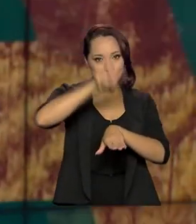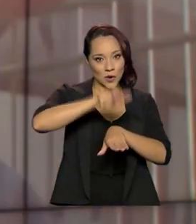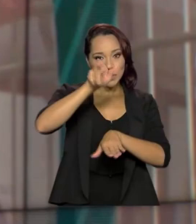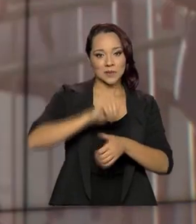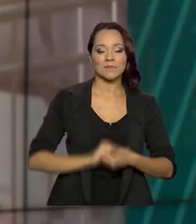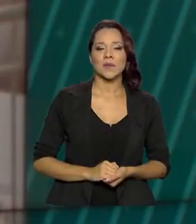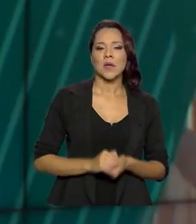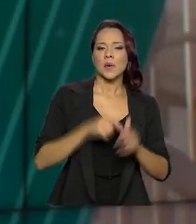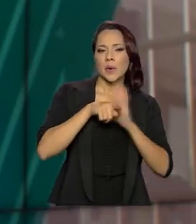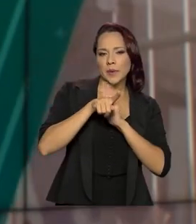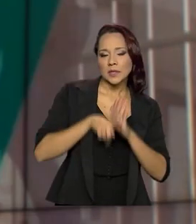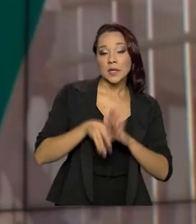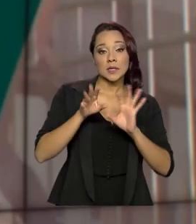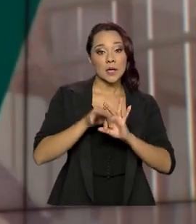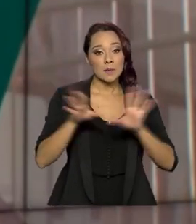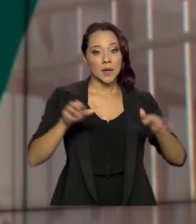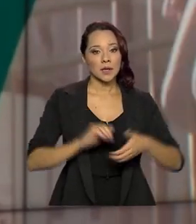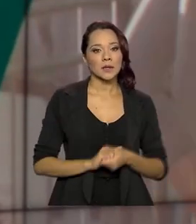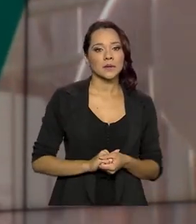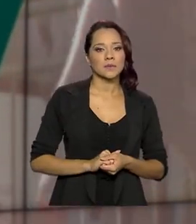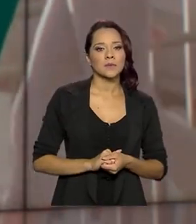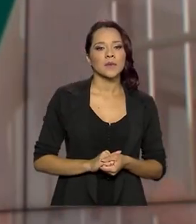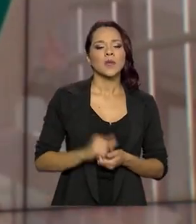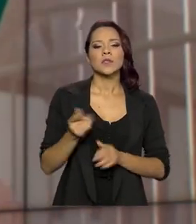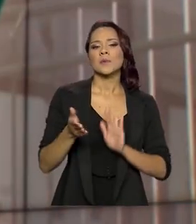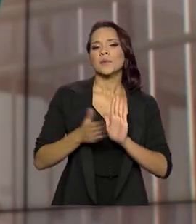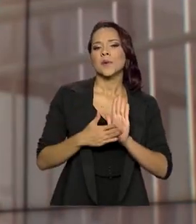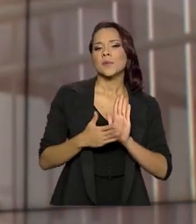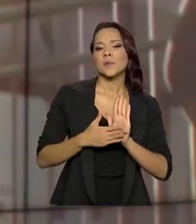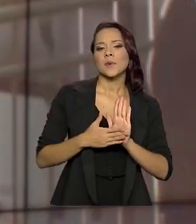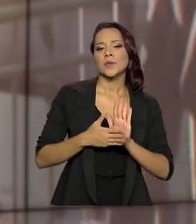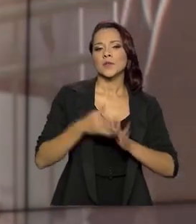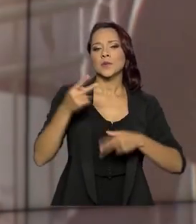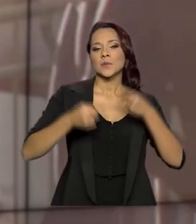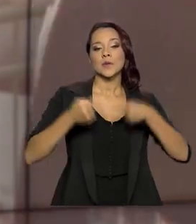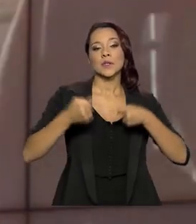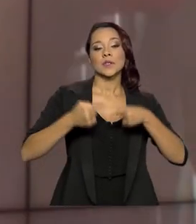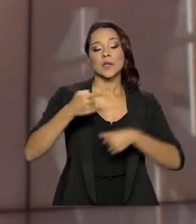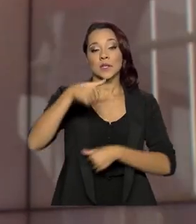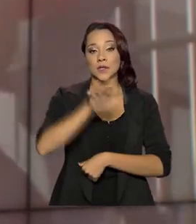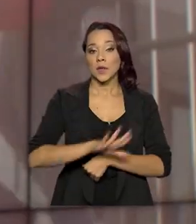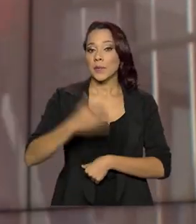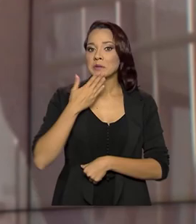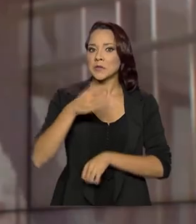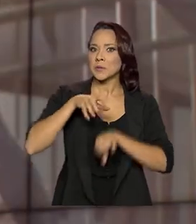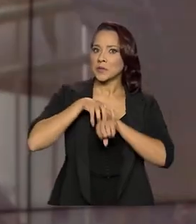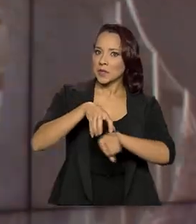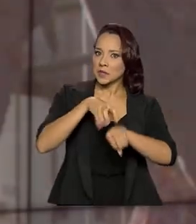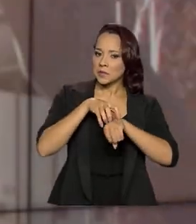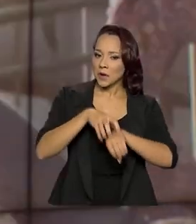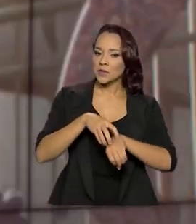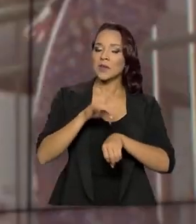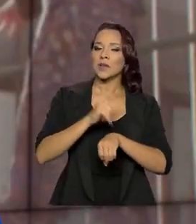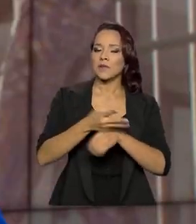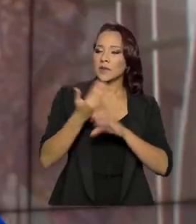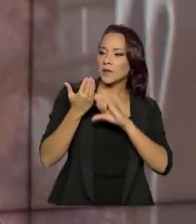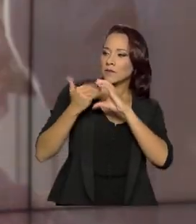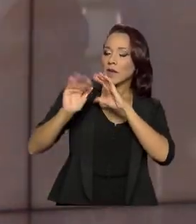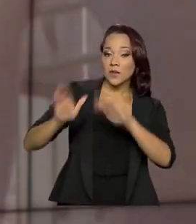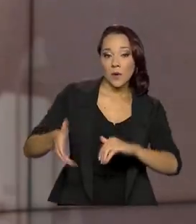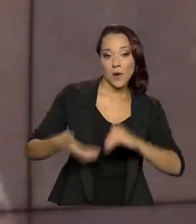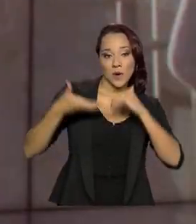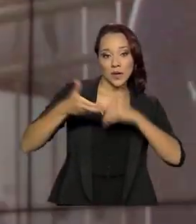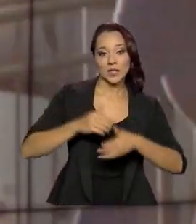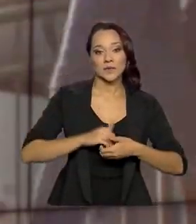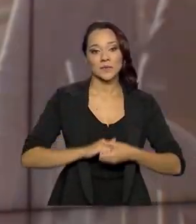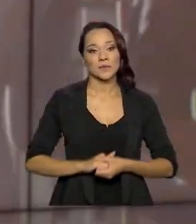consulta pública está aberta sobre a proposta de política nacional para este tipo de transporte que será encaminhada ao Congresso